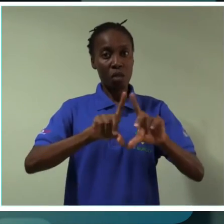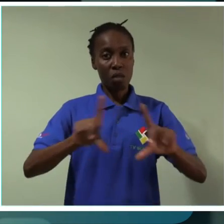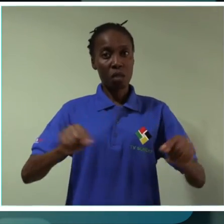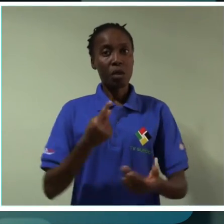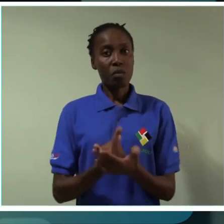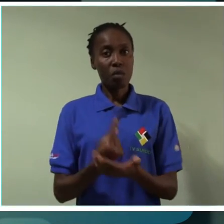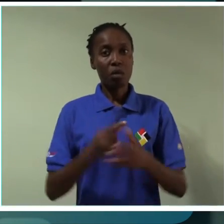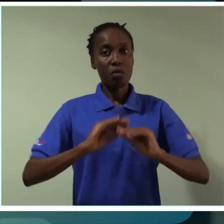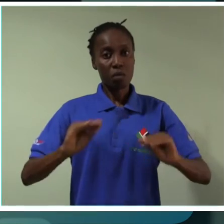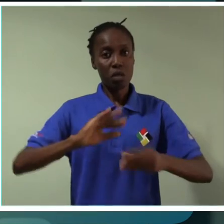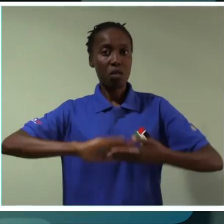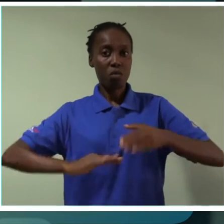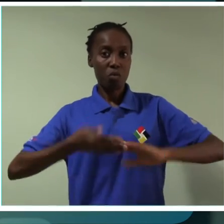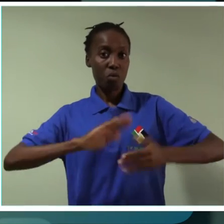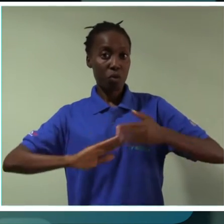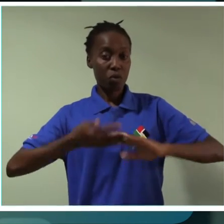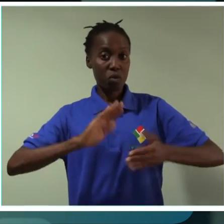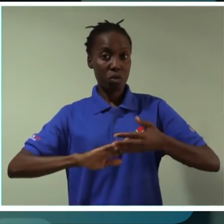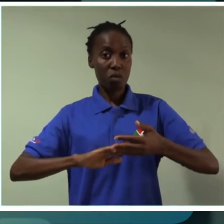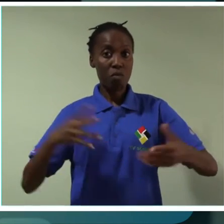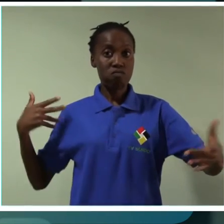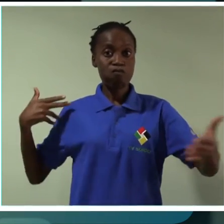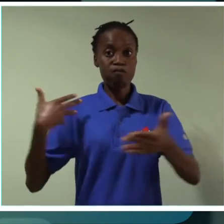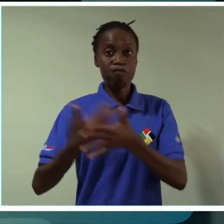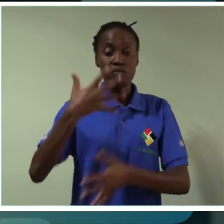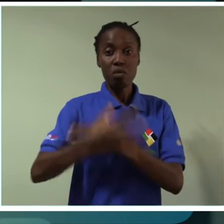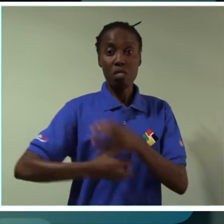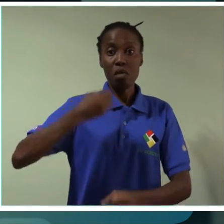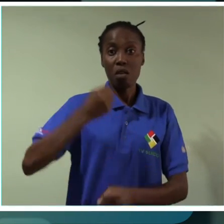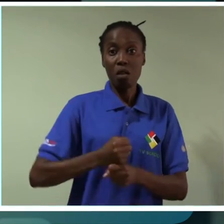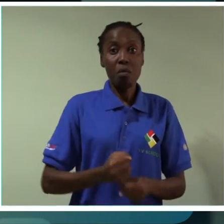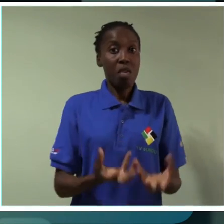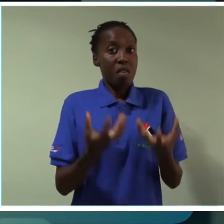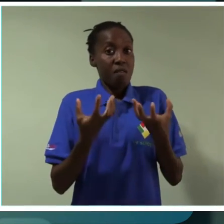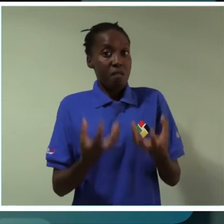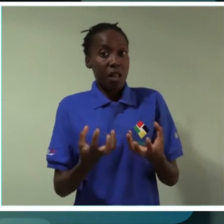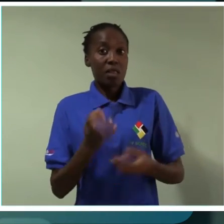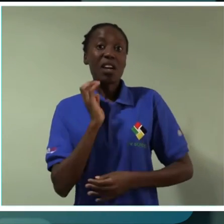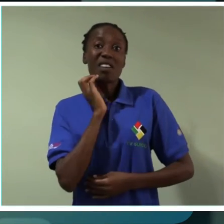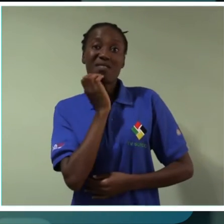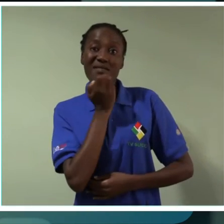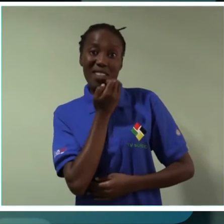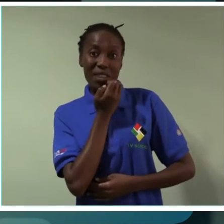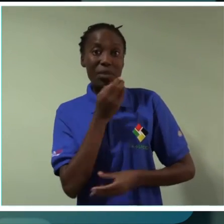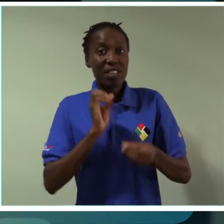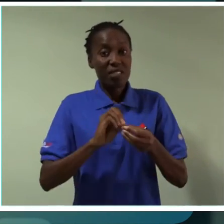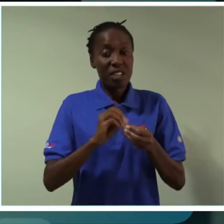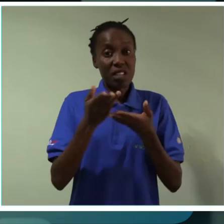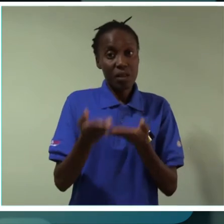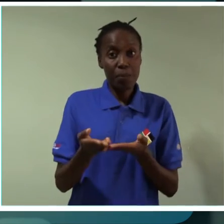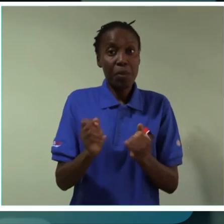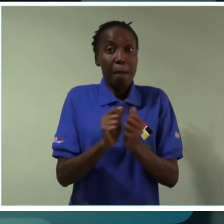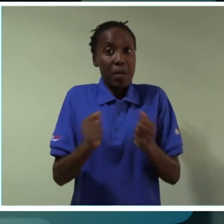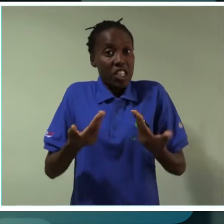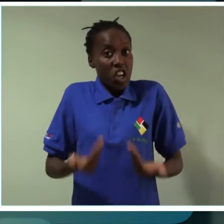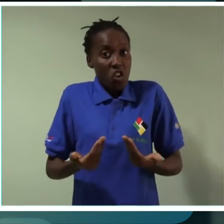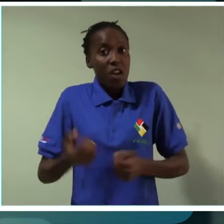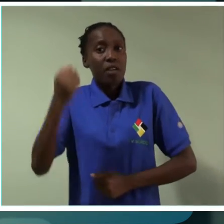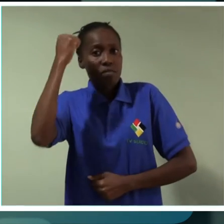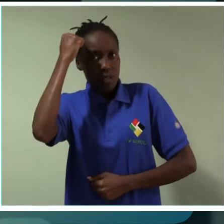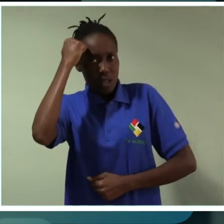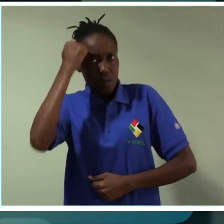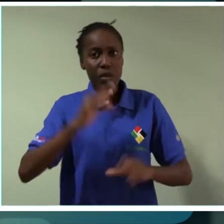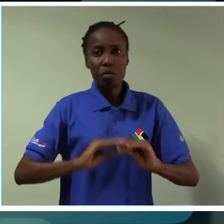outro aspecto importante é a formação de professores, que ao longo dos anos não tivemos muito cuidado em fazer, mas que agora